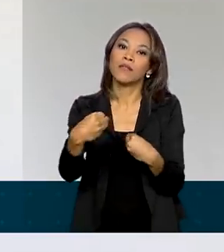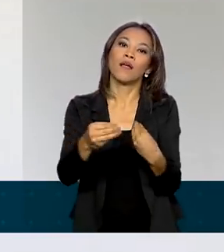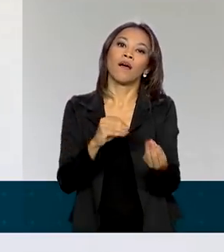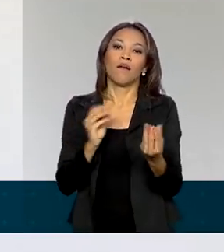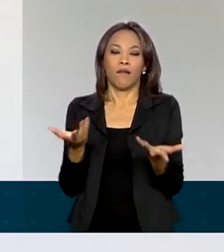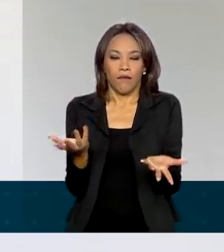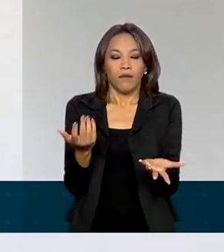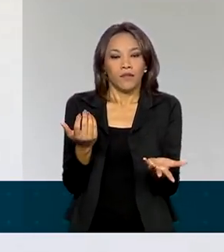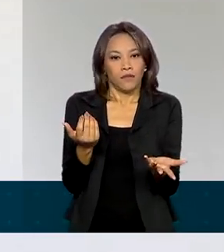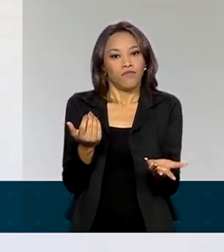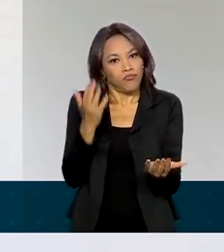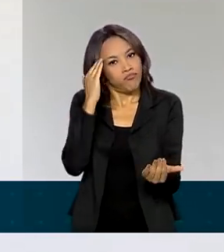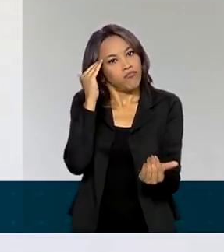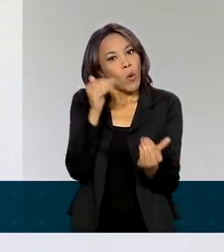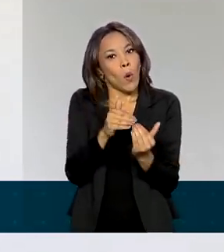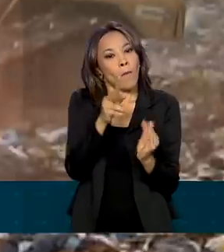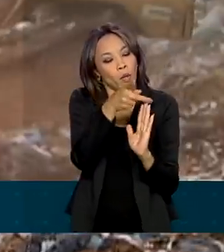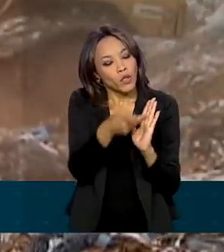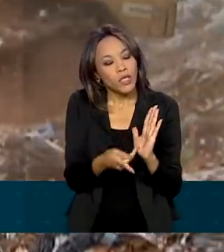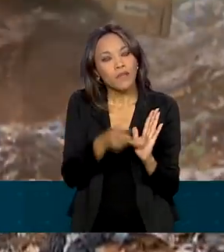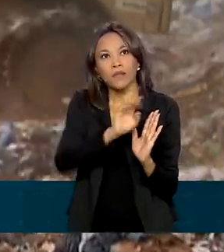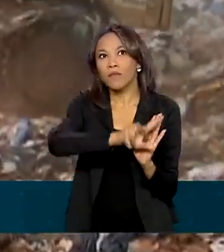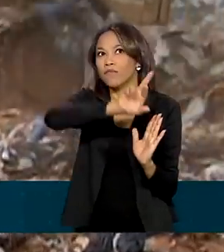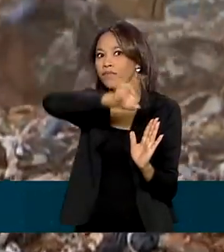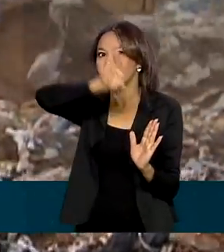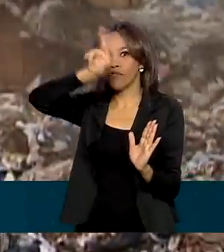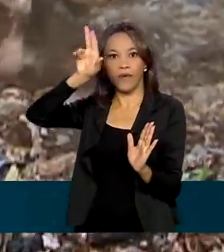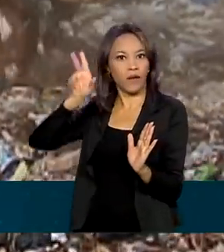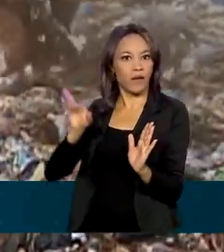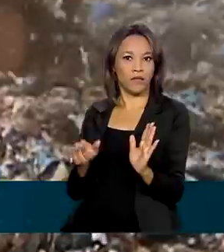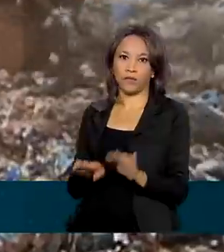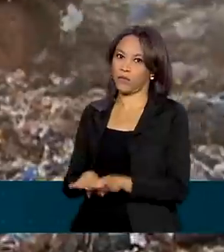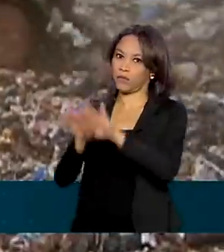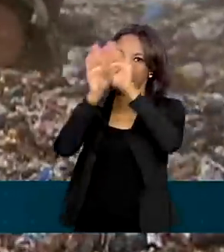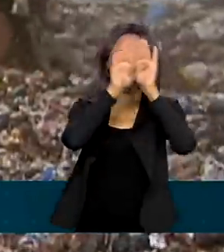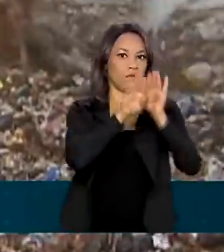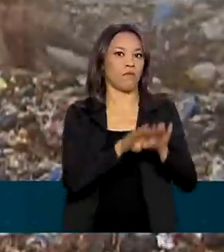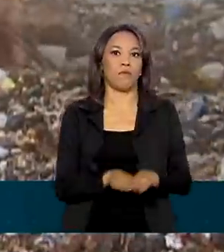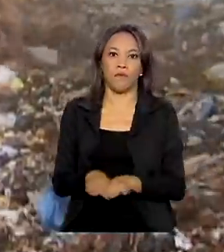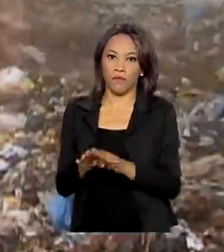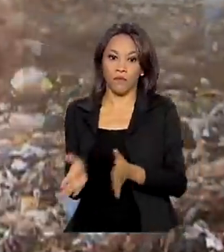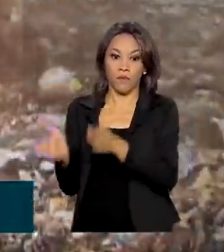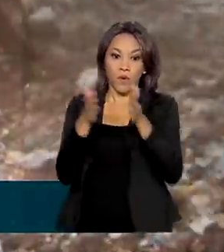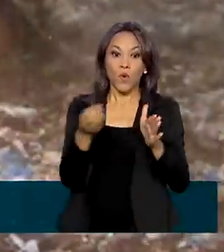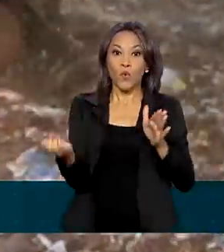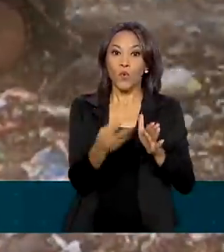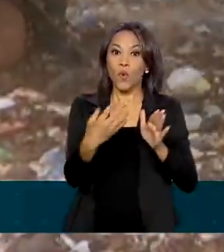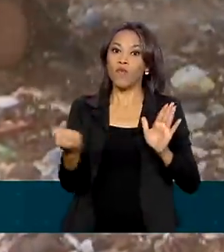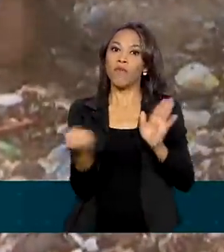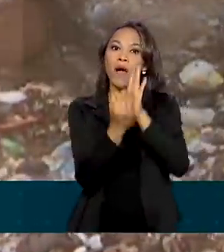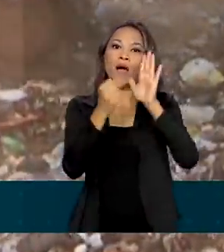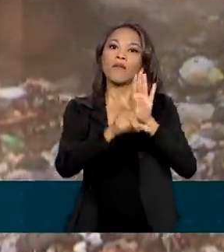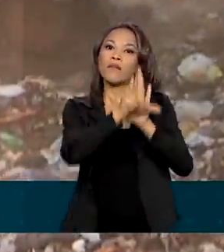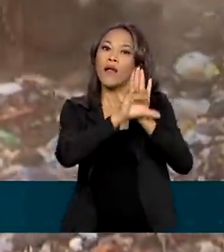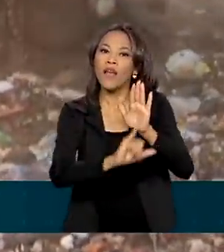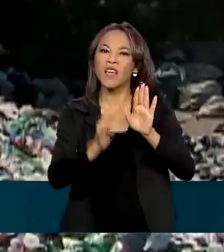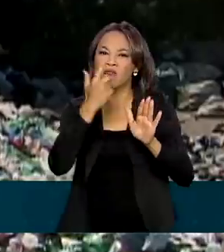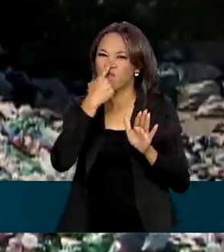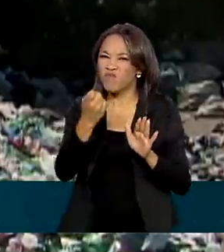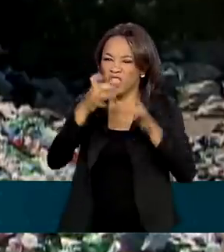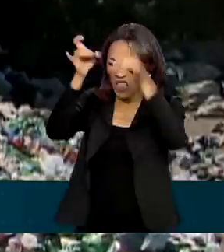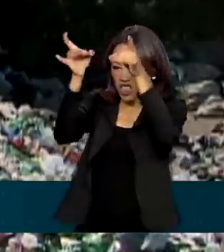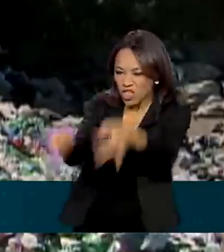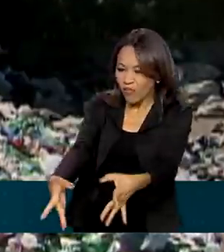avançar em projetos que serão distintos. O novo marco regulatório também prevê o fim dos lixões.